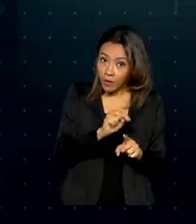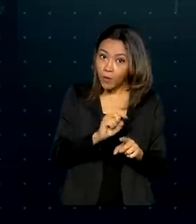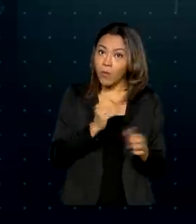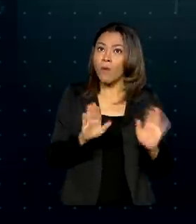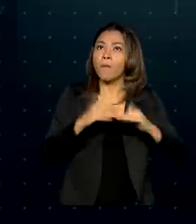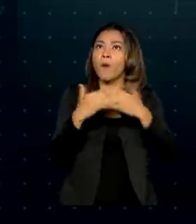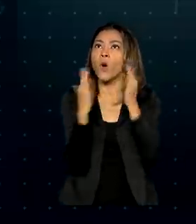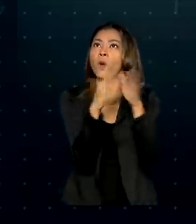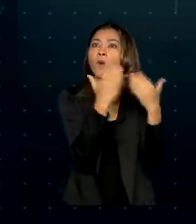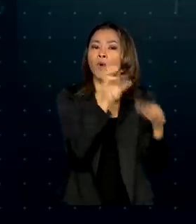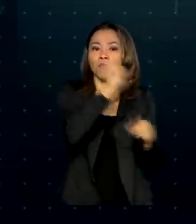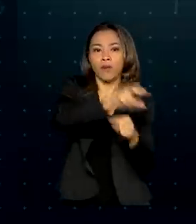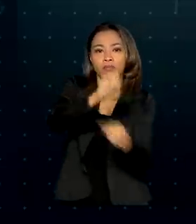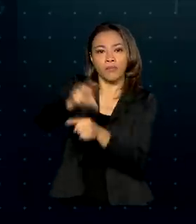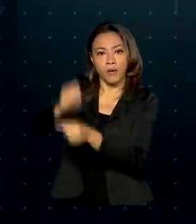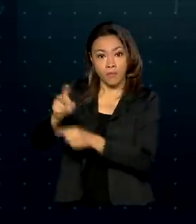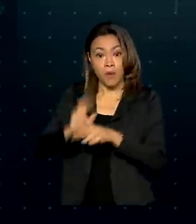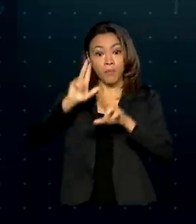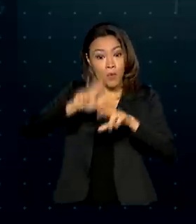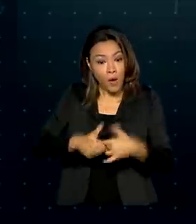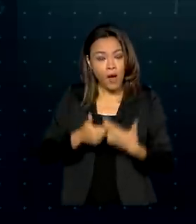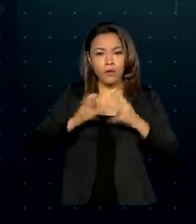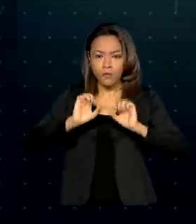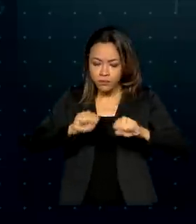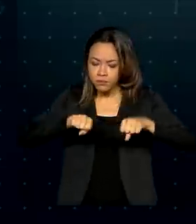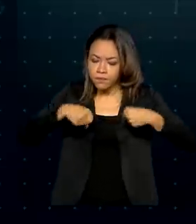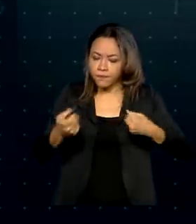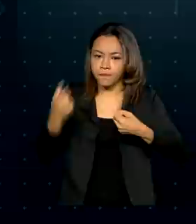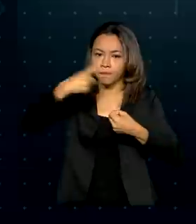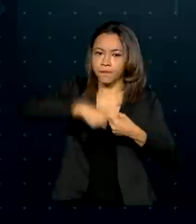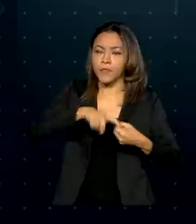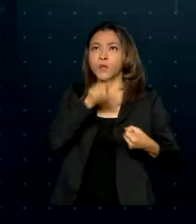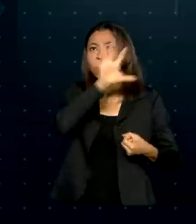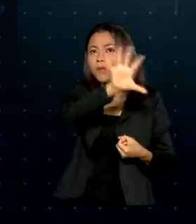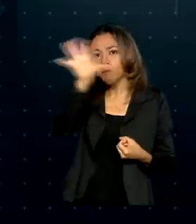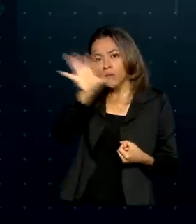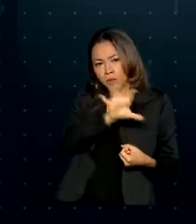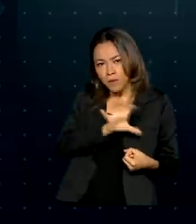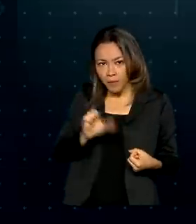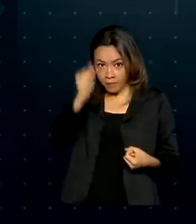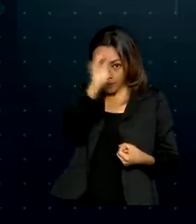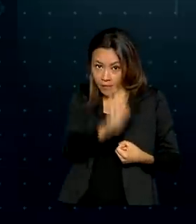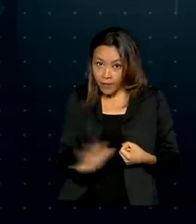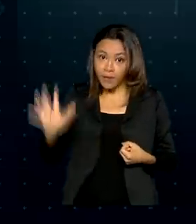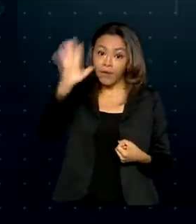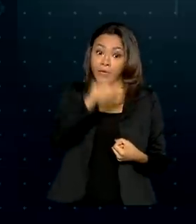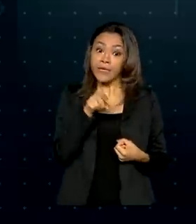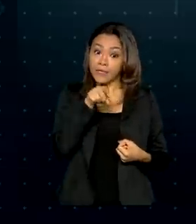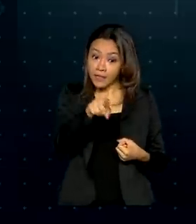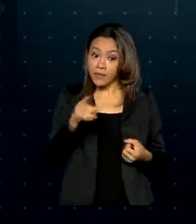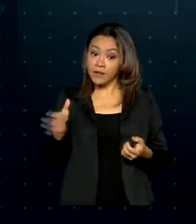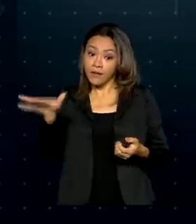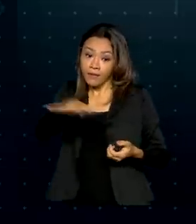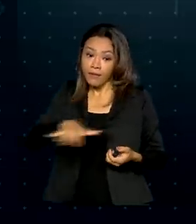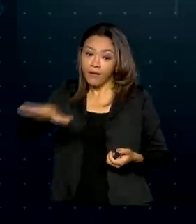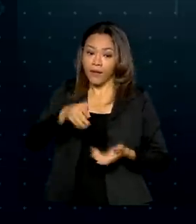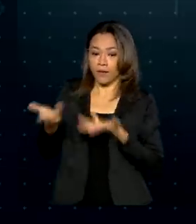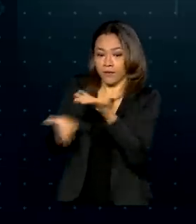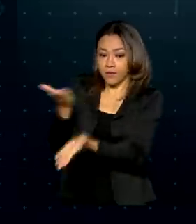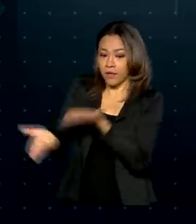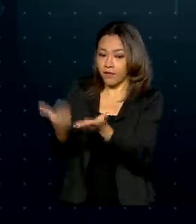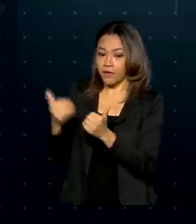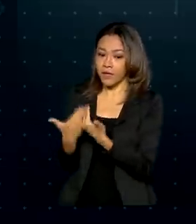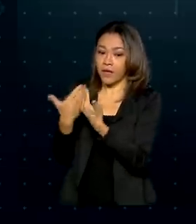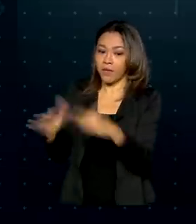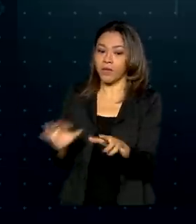conta da recuperação econômica em todas as regiões. Números alavancados pelo setor de serviços, que abriu mais